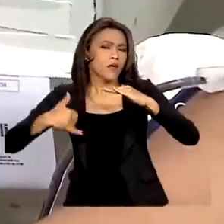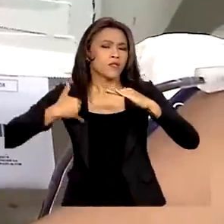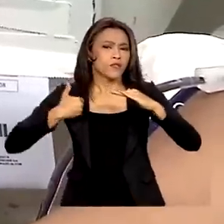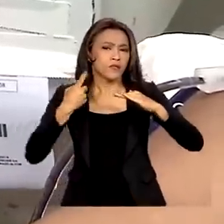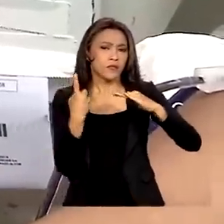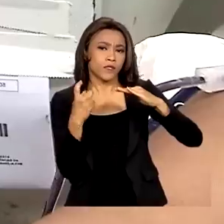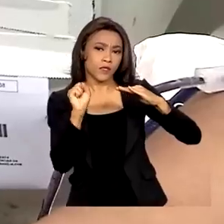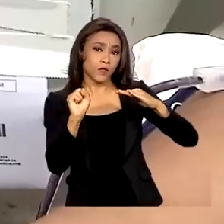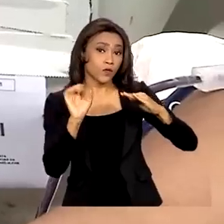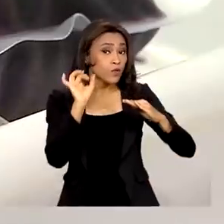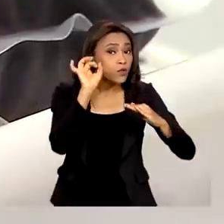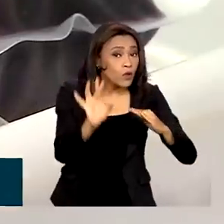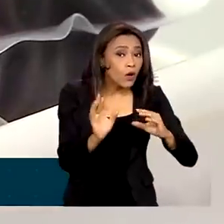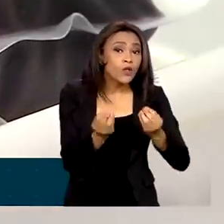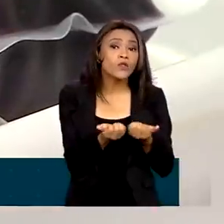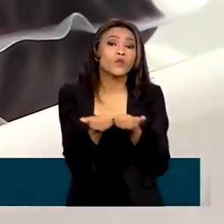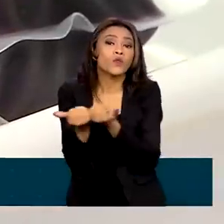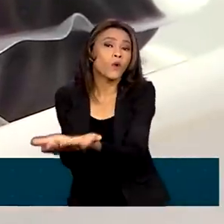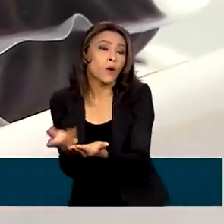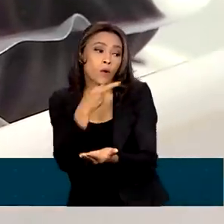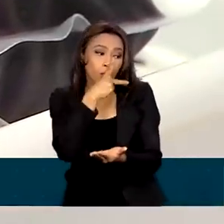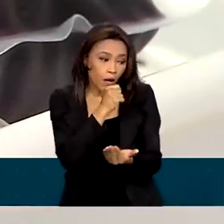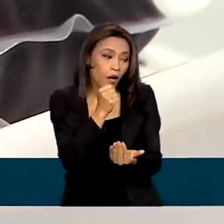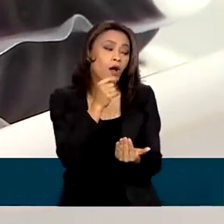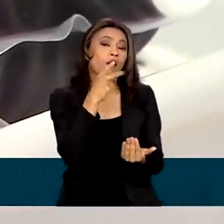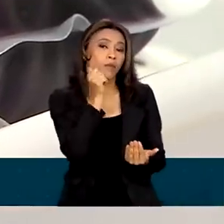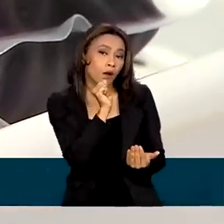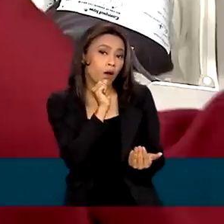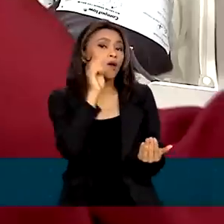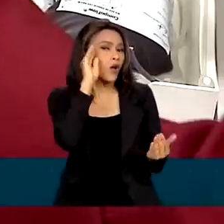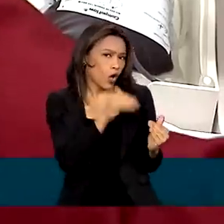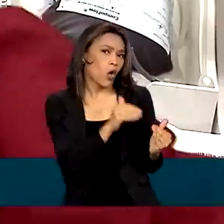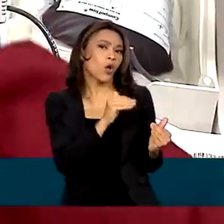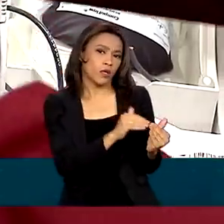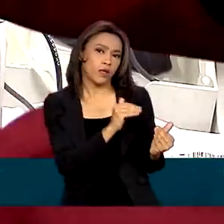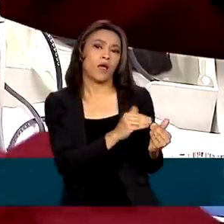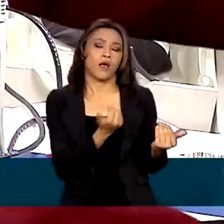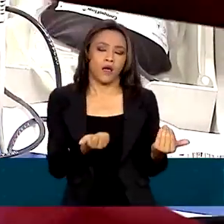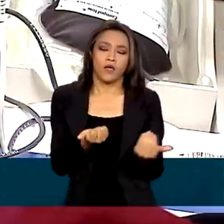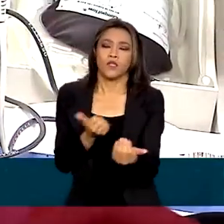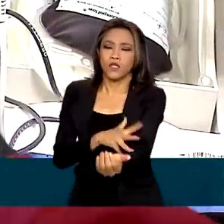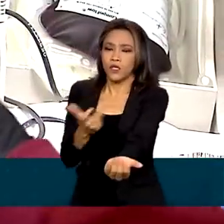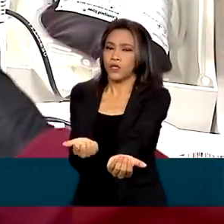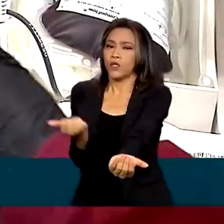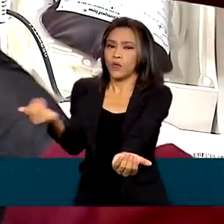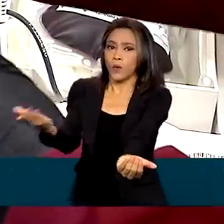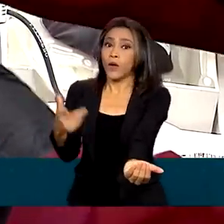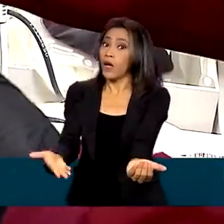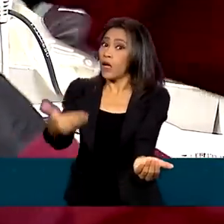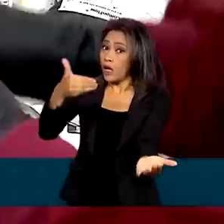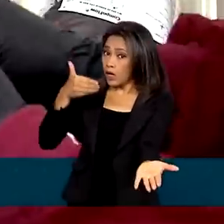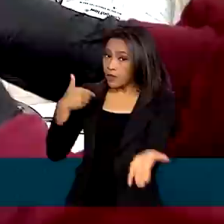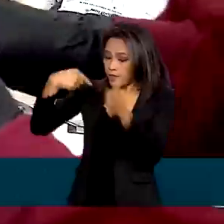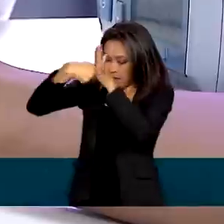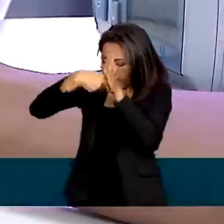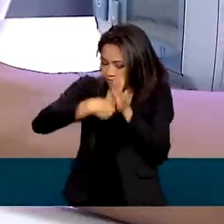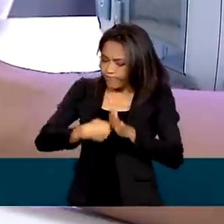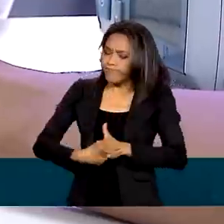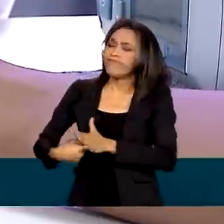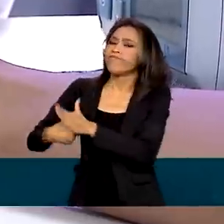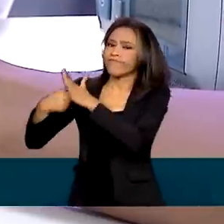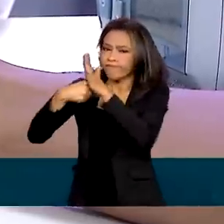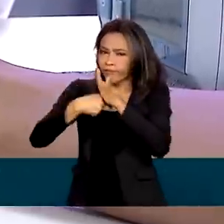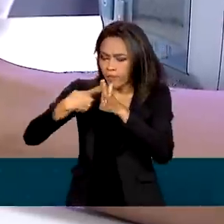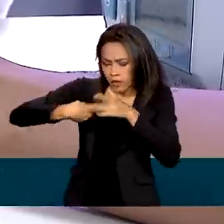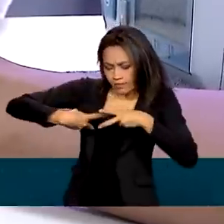anos só podem doar com o consentimento dos responsáveis. E quem doa passa por uma bateria de exames que